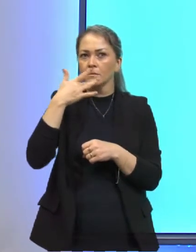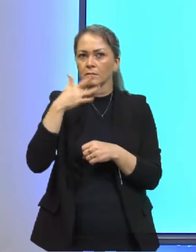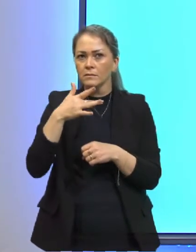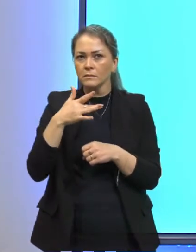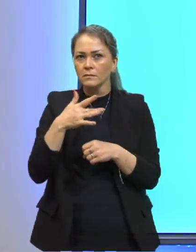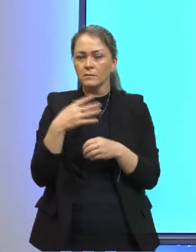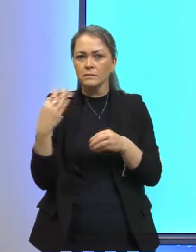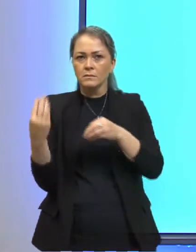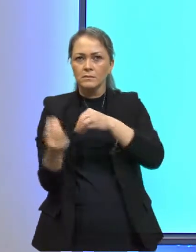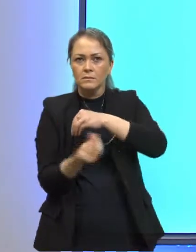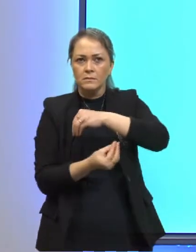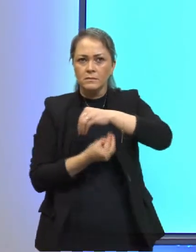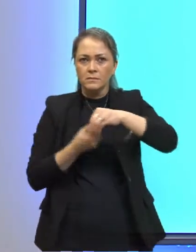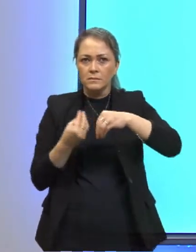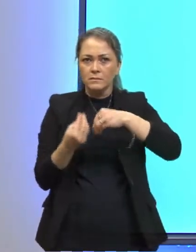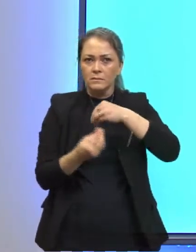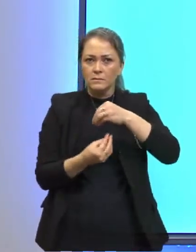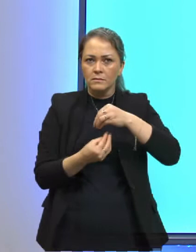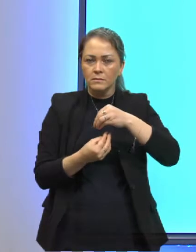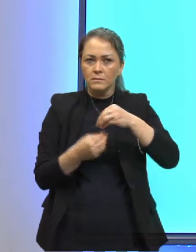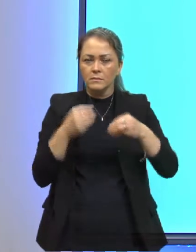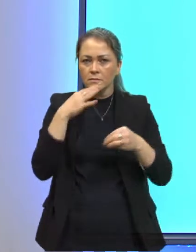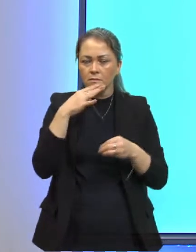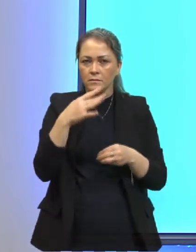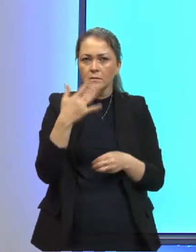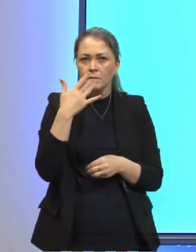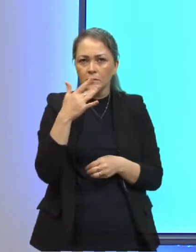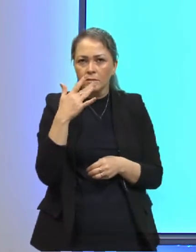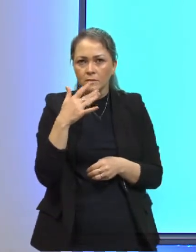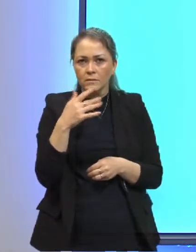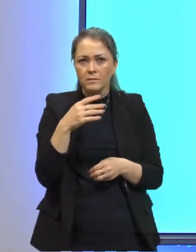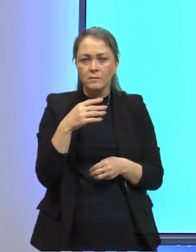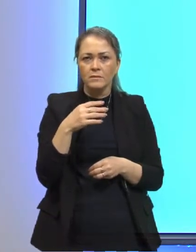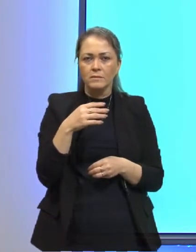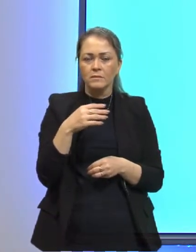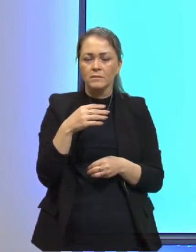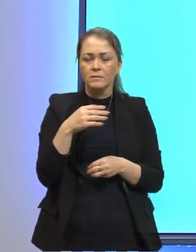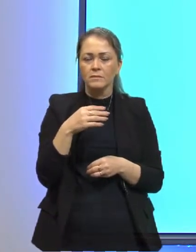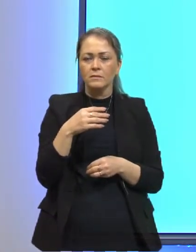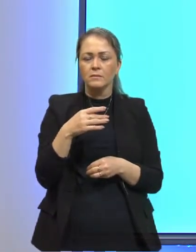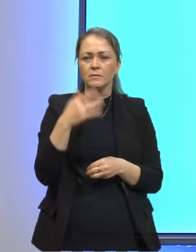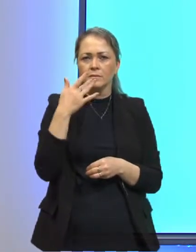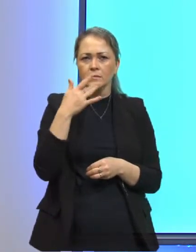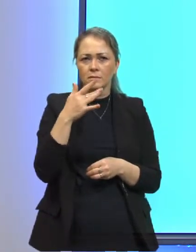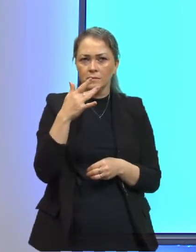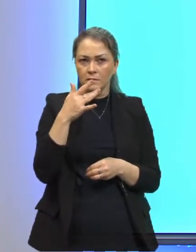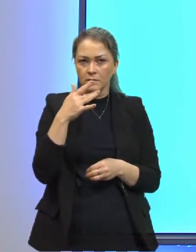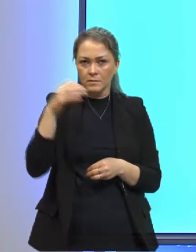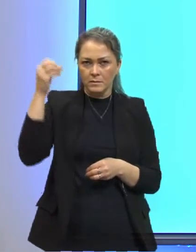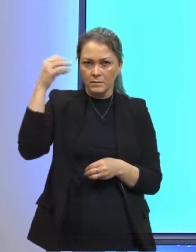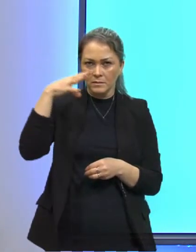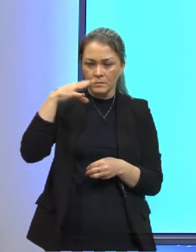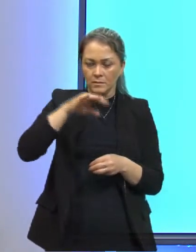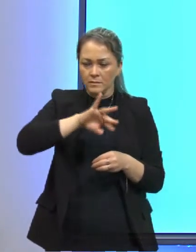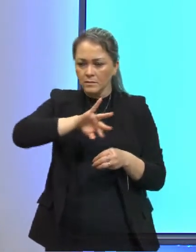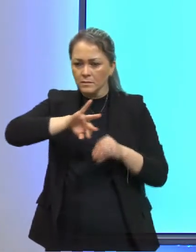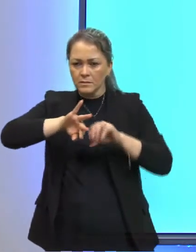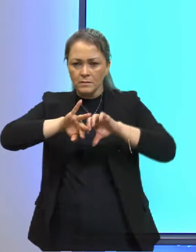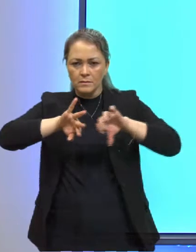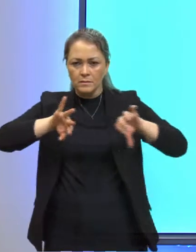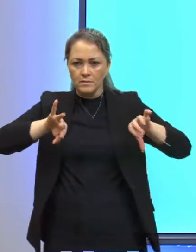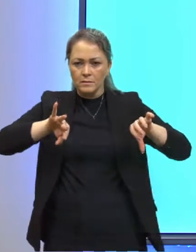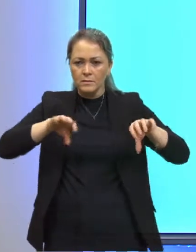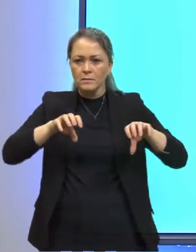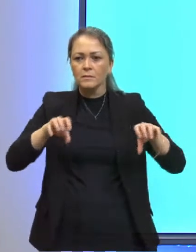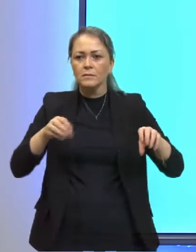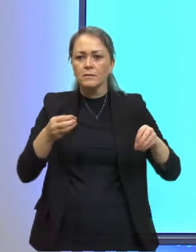misturar todas essas luzes, dá o branco. E se eu pegar o branco da luz do sol, do estúdio, qualquer luz branca e separar, como é que